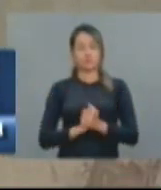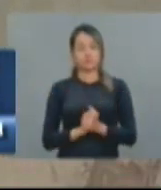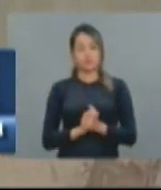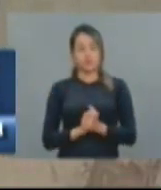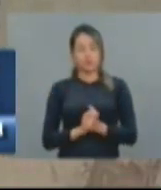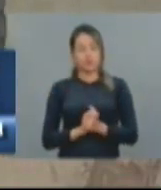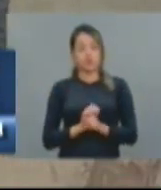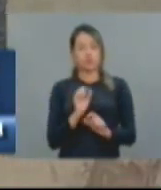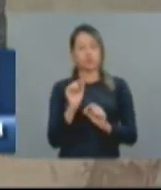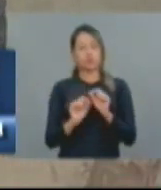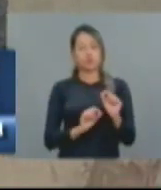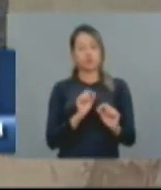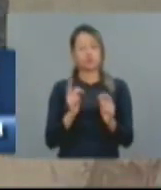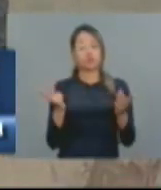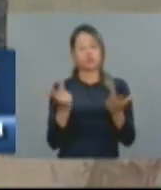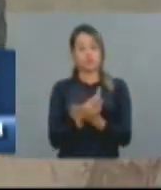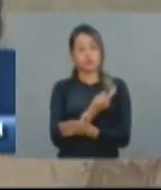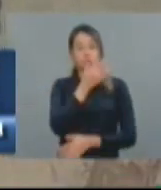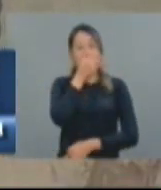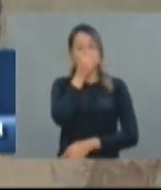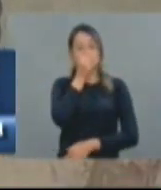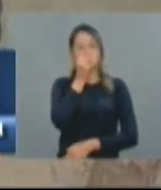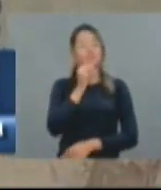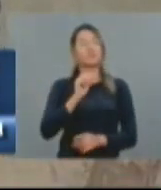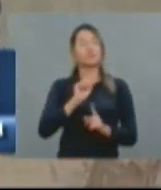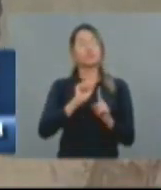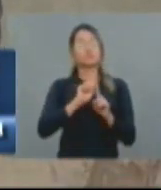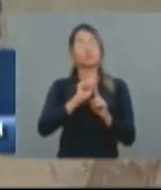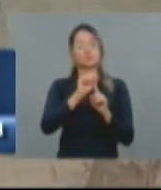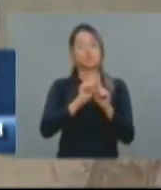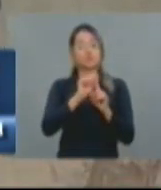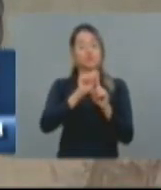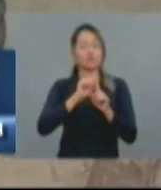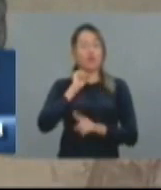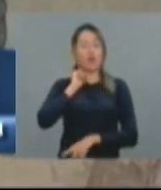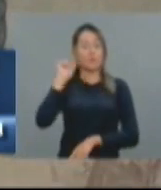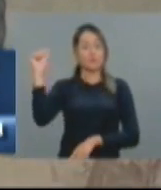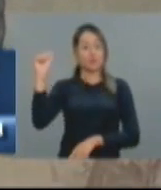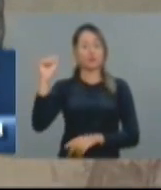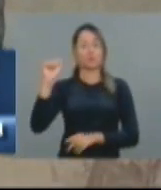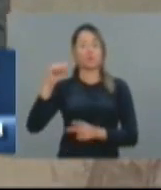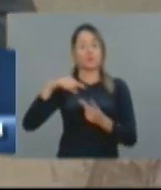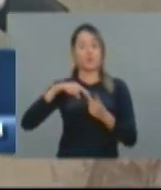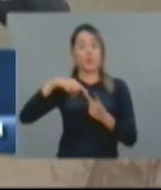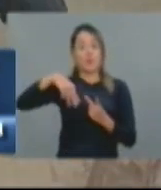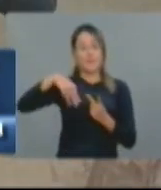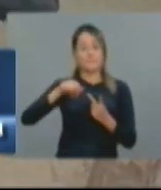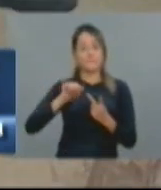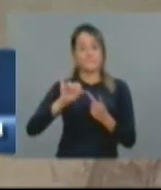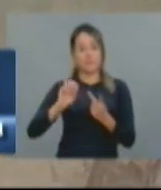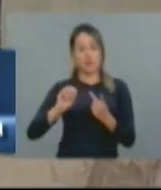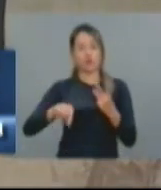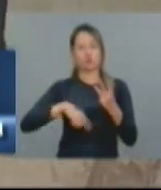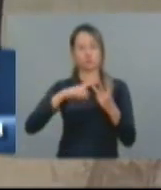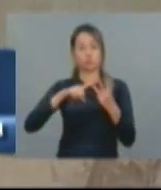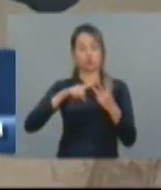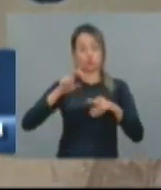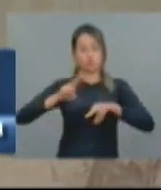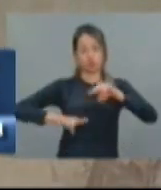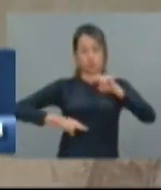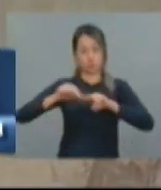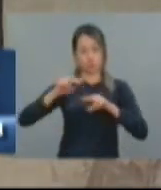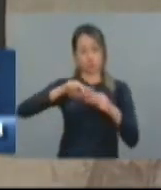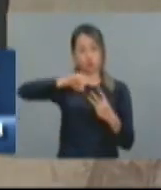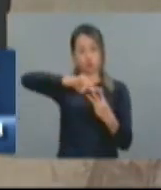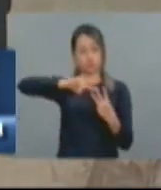formado por quais meses, deputado Carlos Matos? Abril, maio e junho. Abril e maio e junho. Comparados, comparando